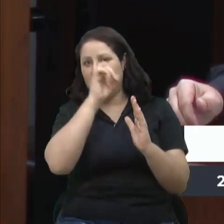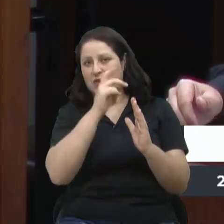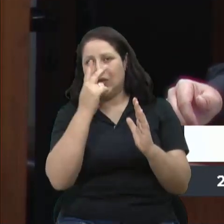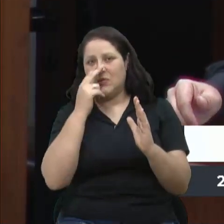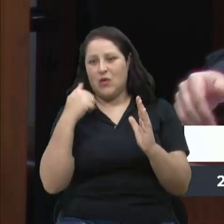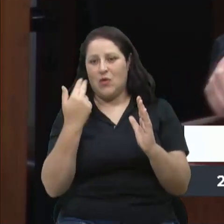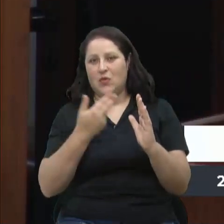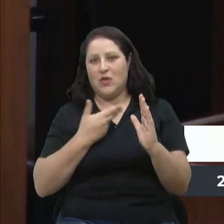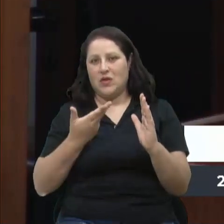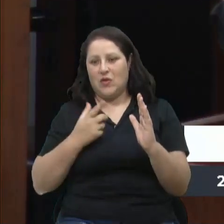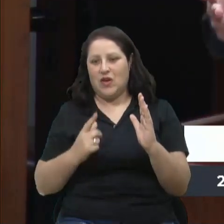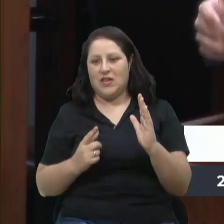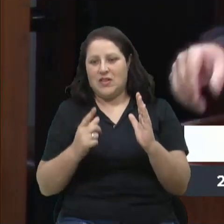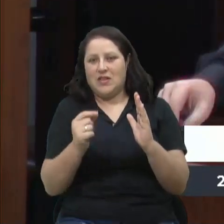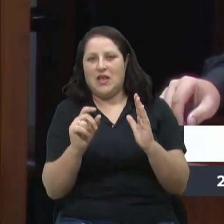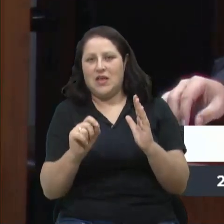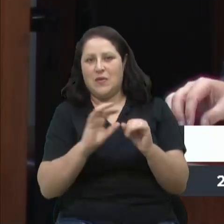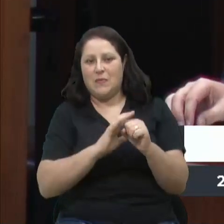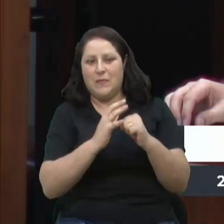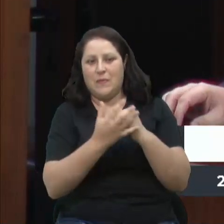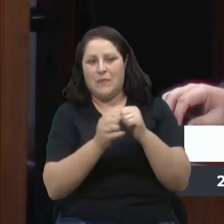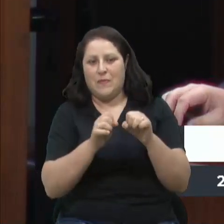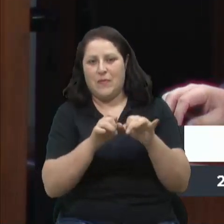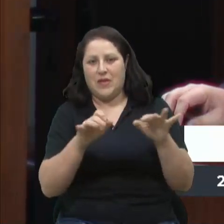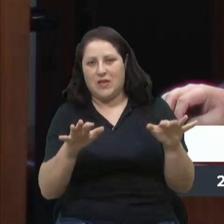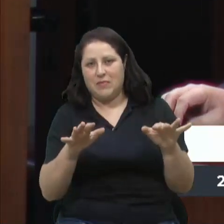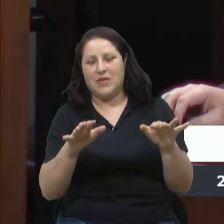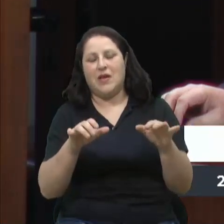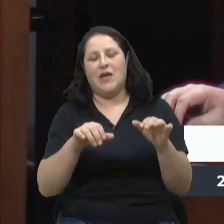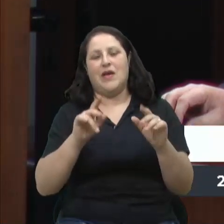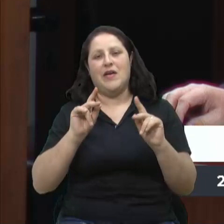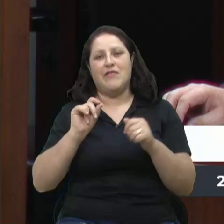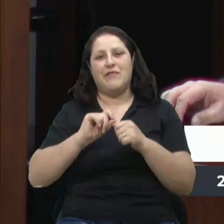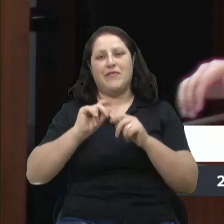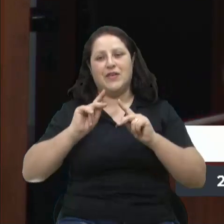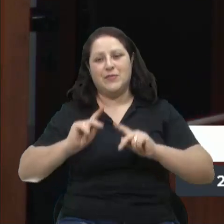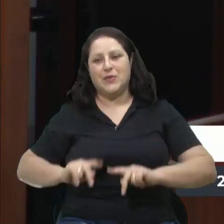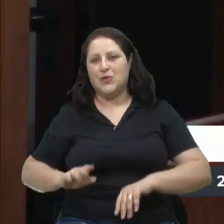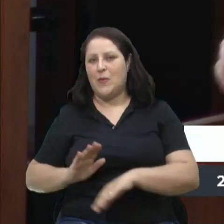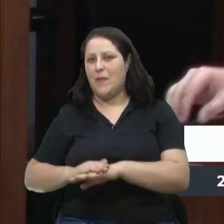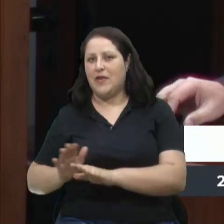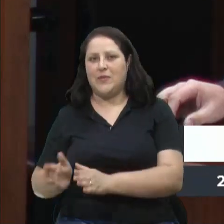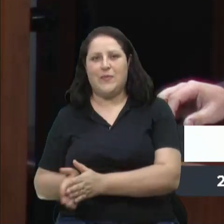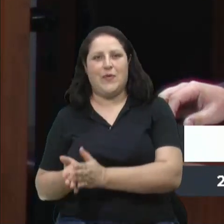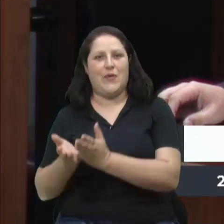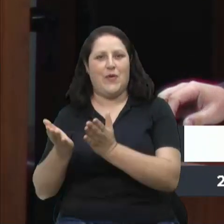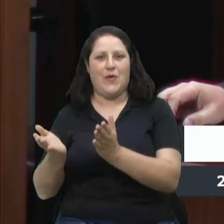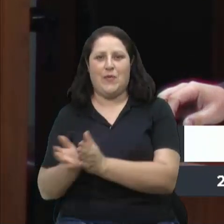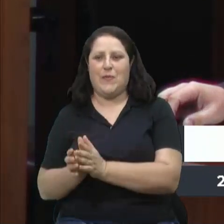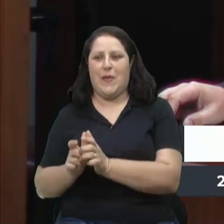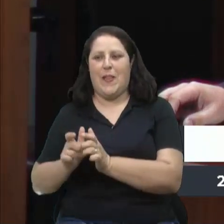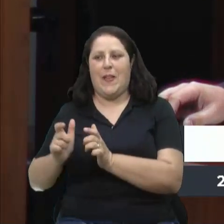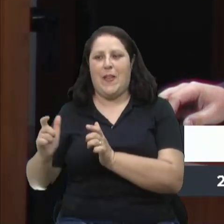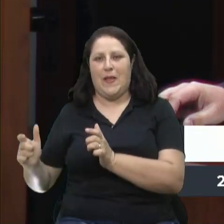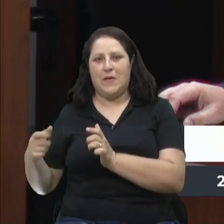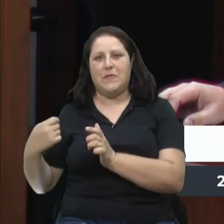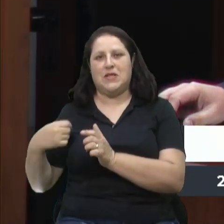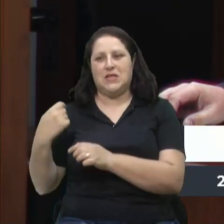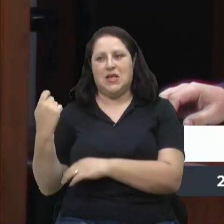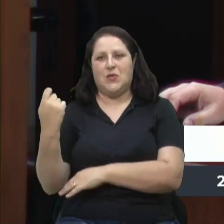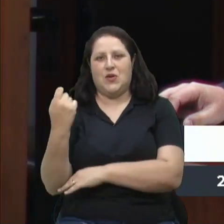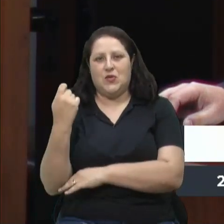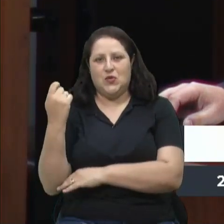agora da pandemia, onde gerou uma pobreza muito maior e a gente tem que ter o auxílio do estado